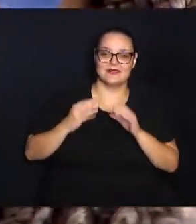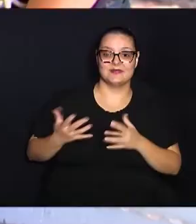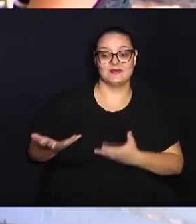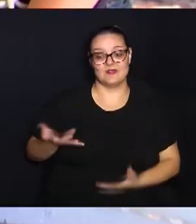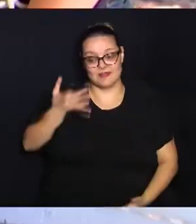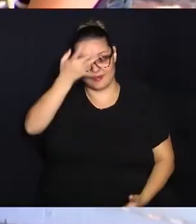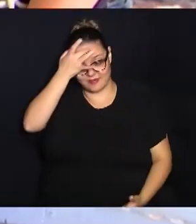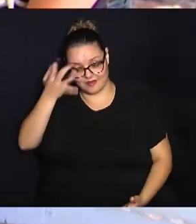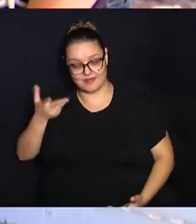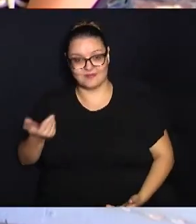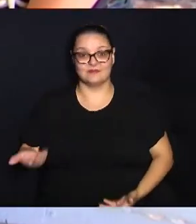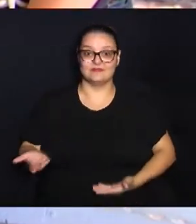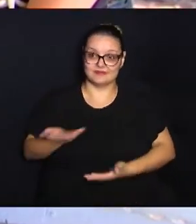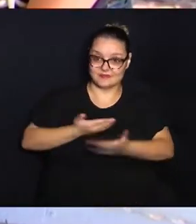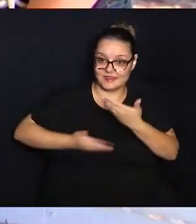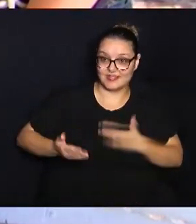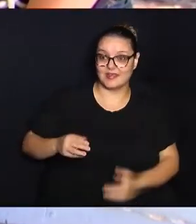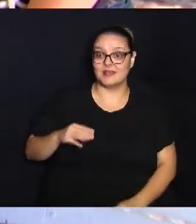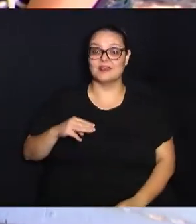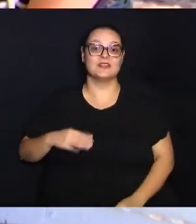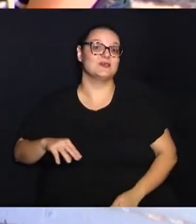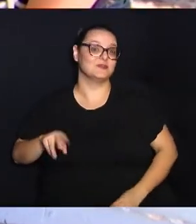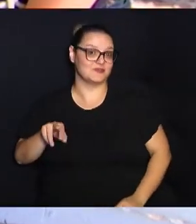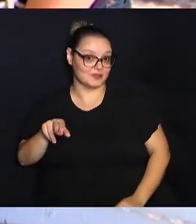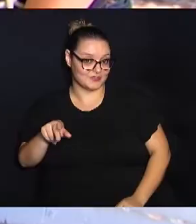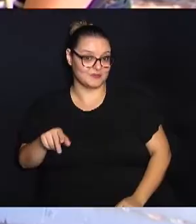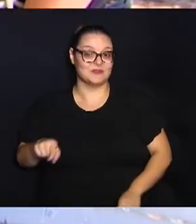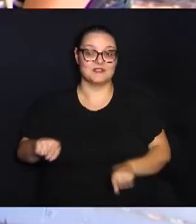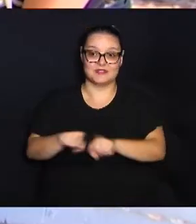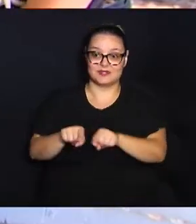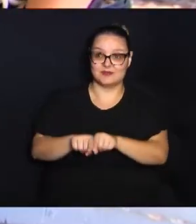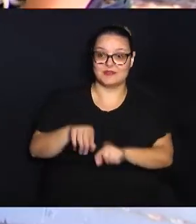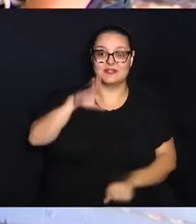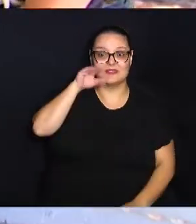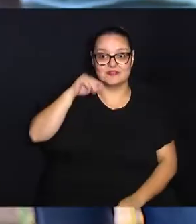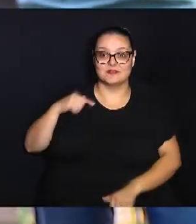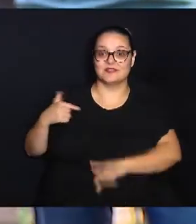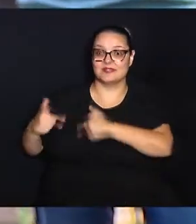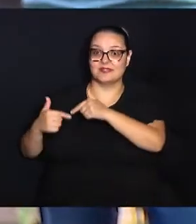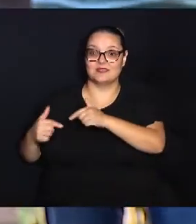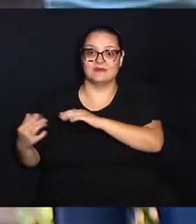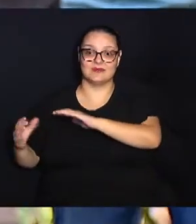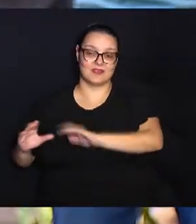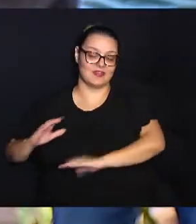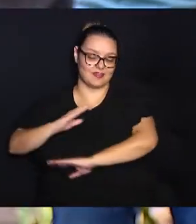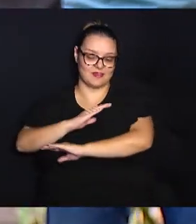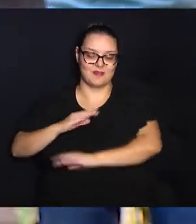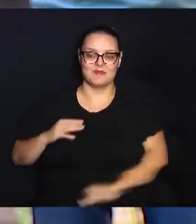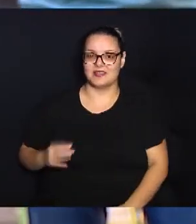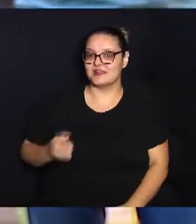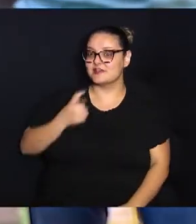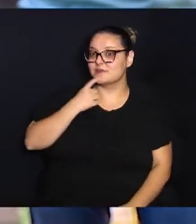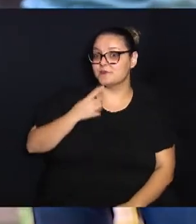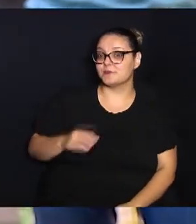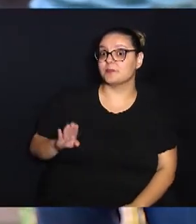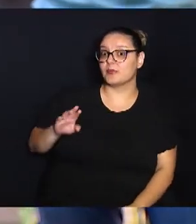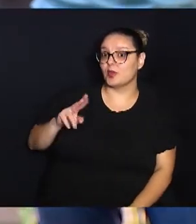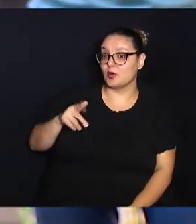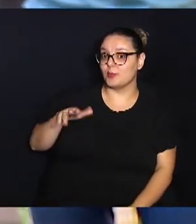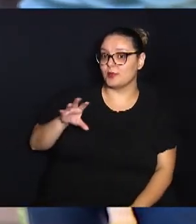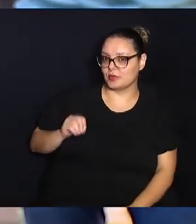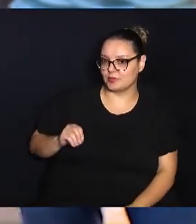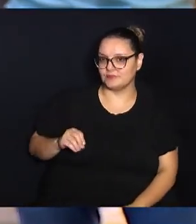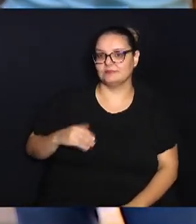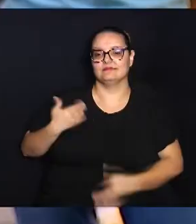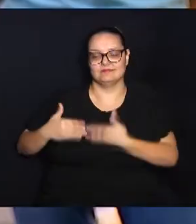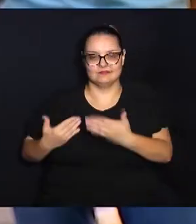música, os irmãos também são funcionários terceirizados da TV Câmara Campinas. O Bruno começou a atuar no Legislativo em